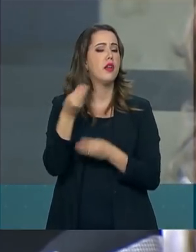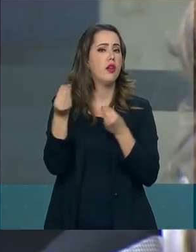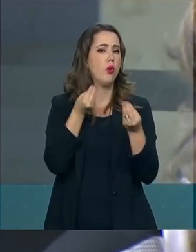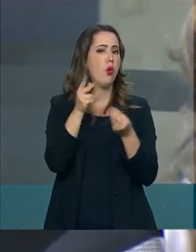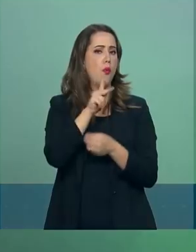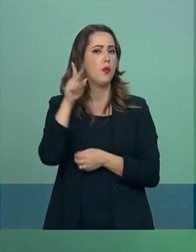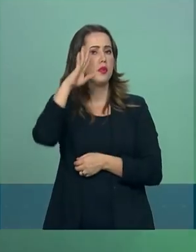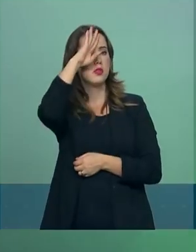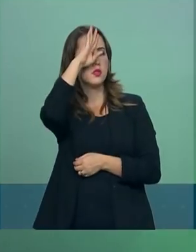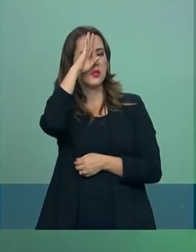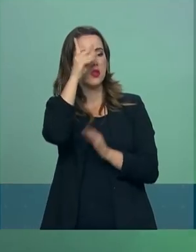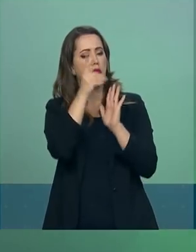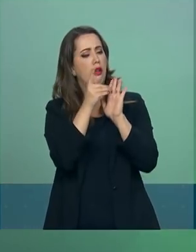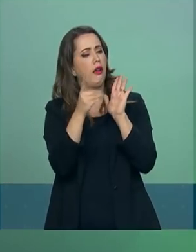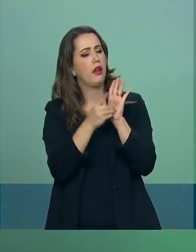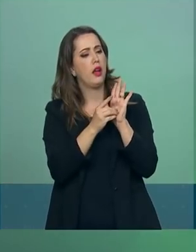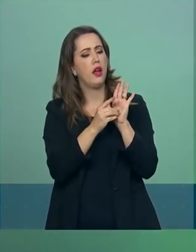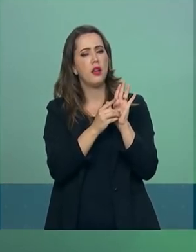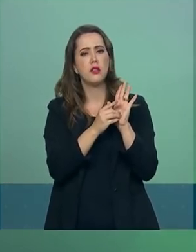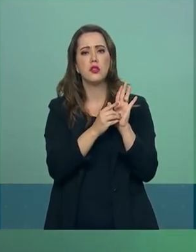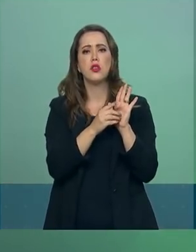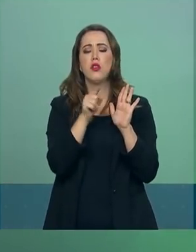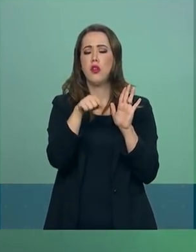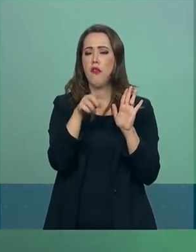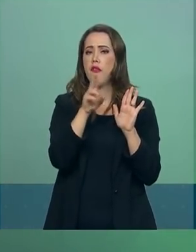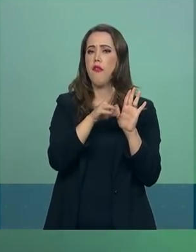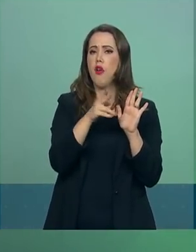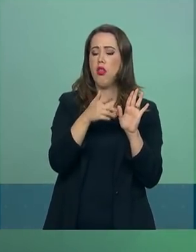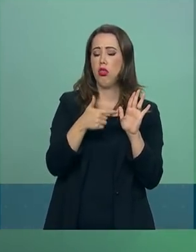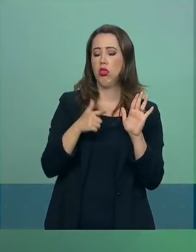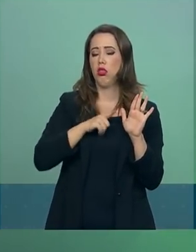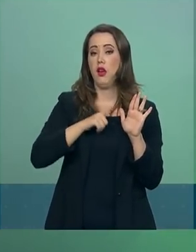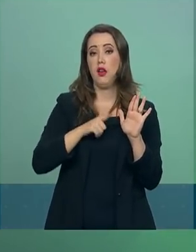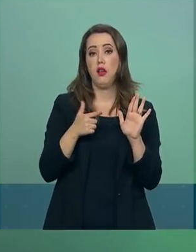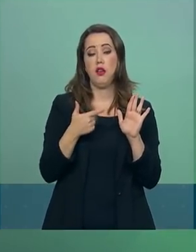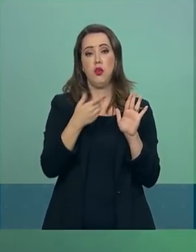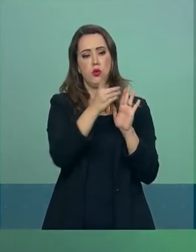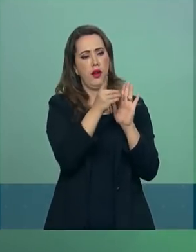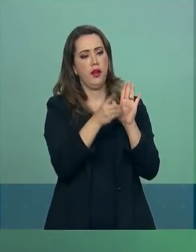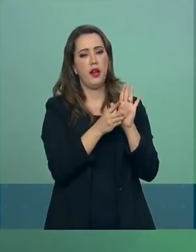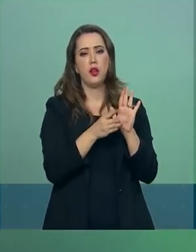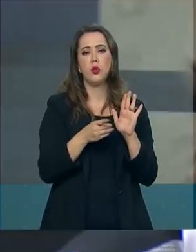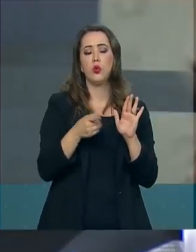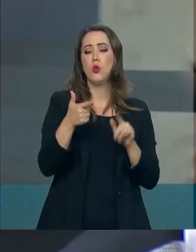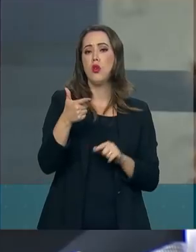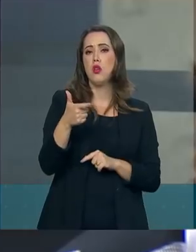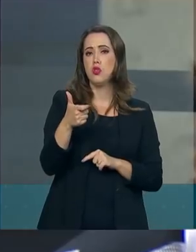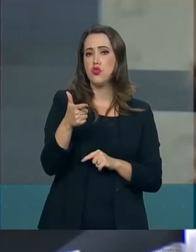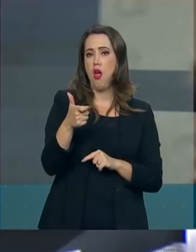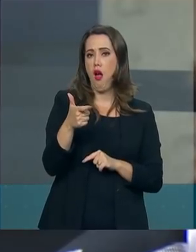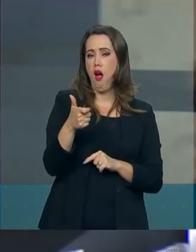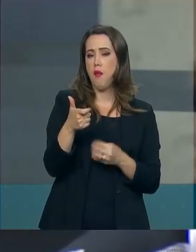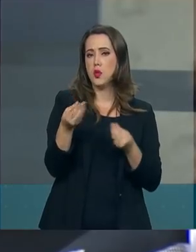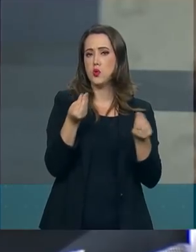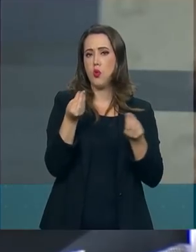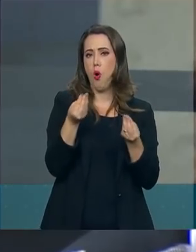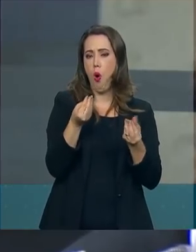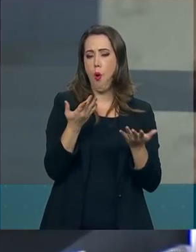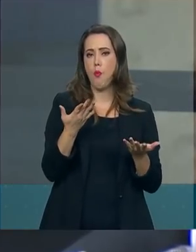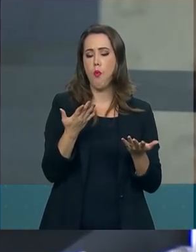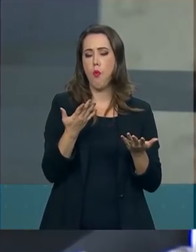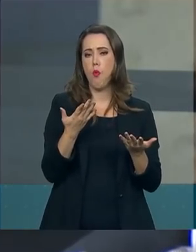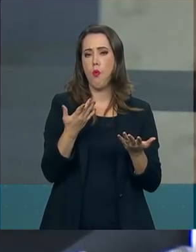contidas no decreto sobre posse, porte e comércio de armas. Eu queria saber se o governo já